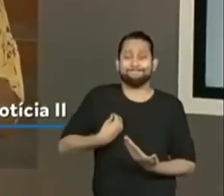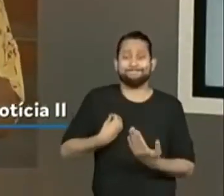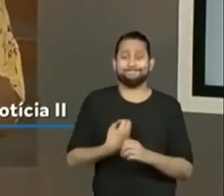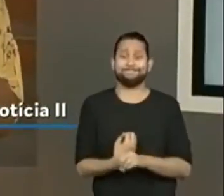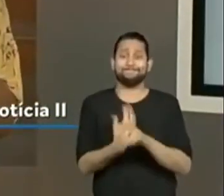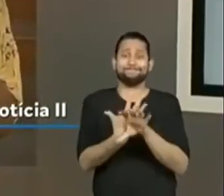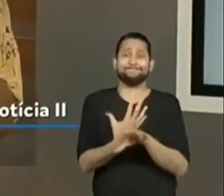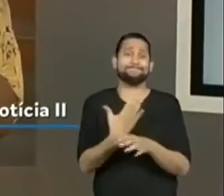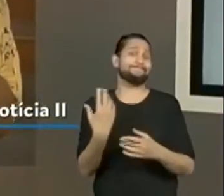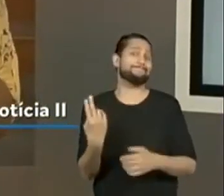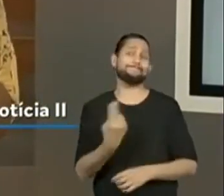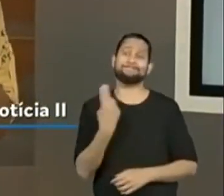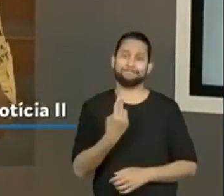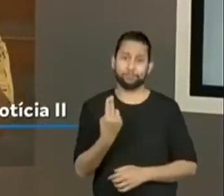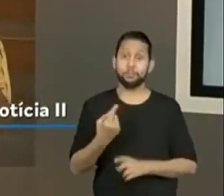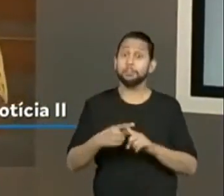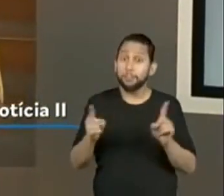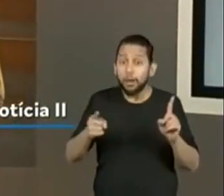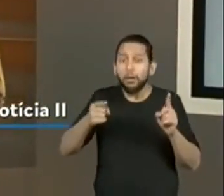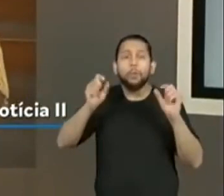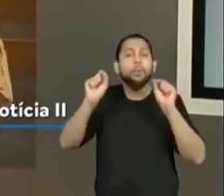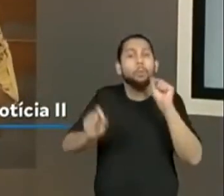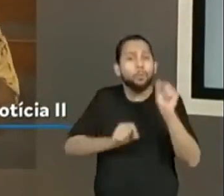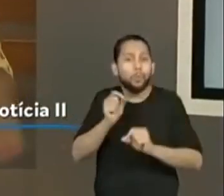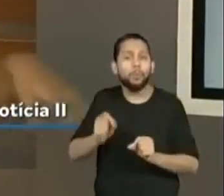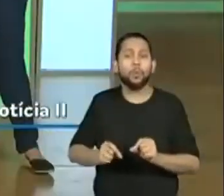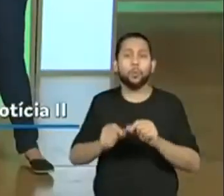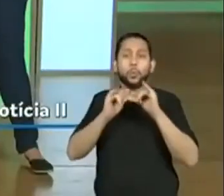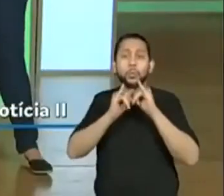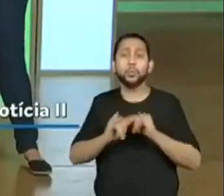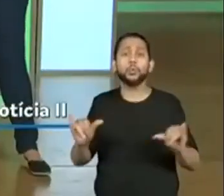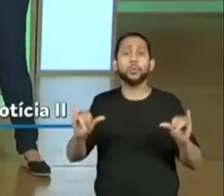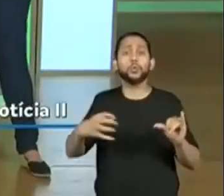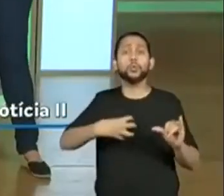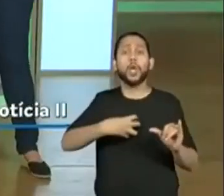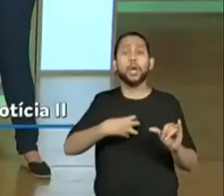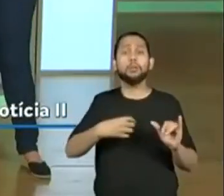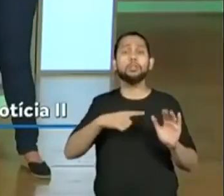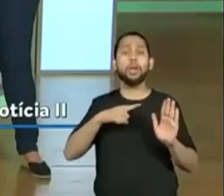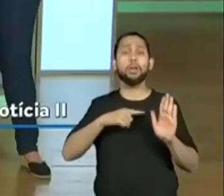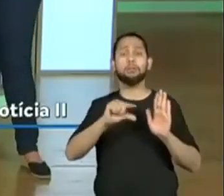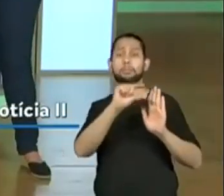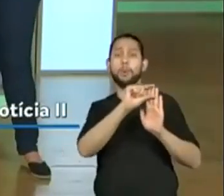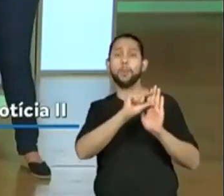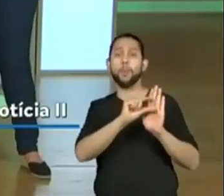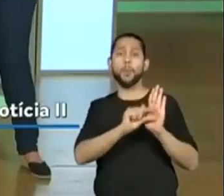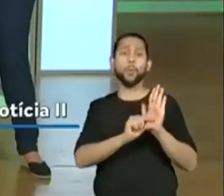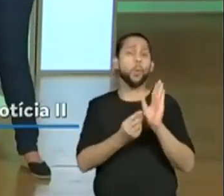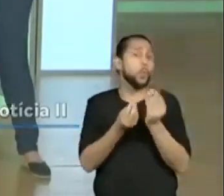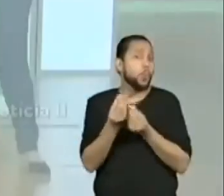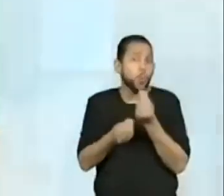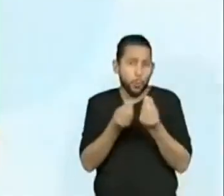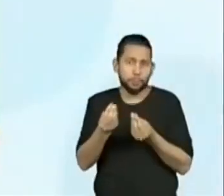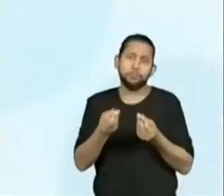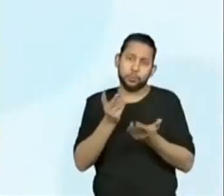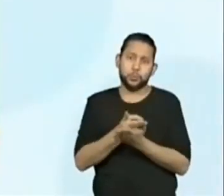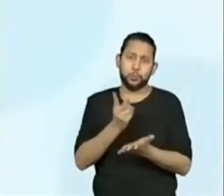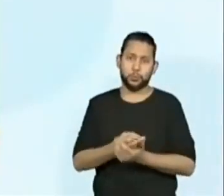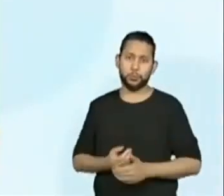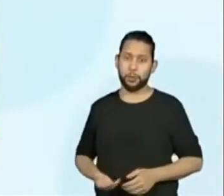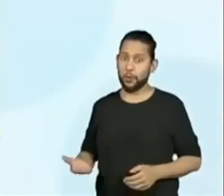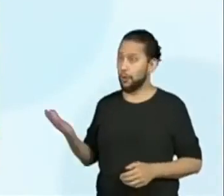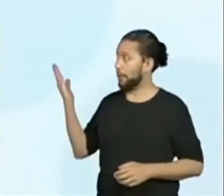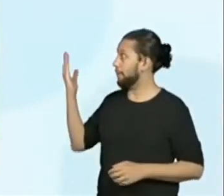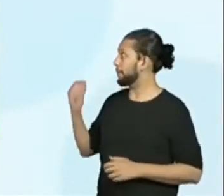continuar trabalhando a estrutura do gênero notícia. Olha só, agora vamos ler